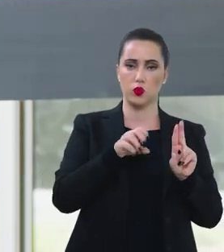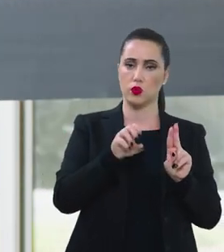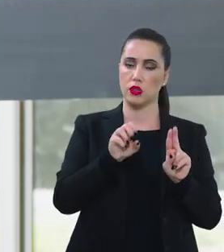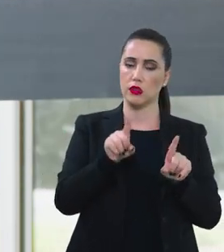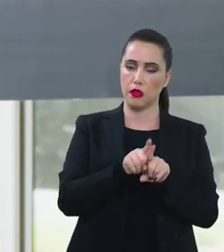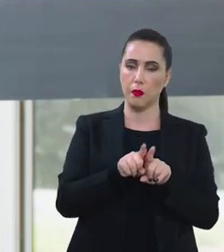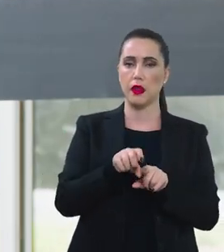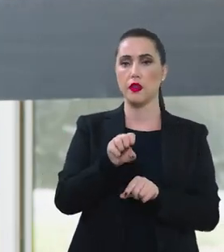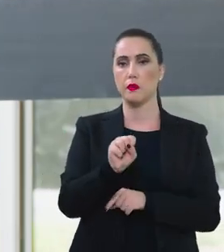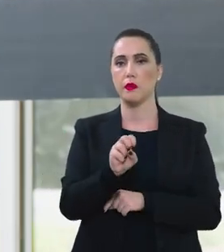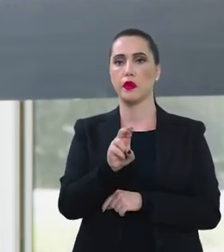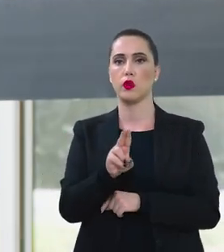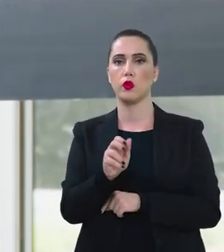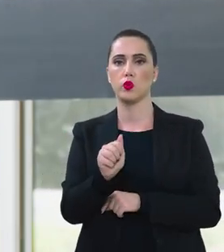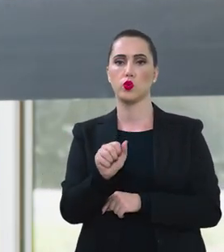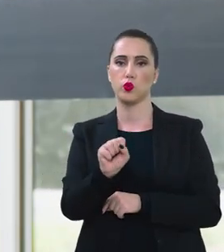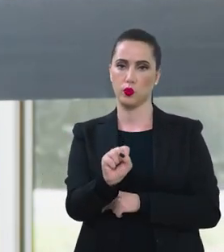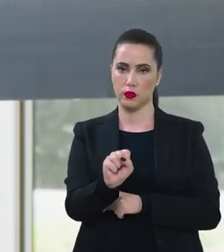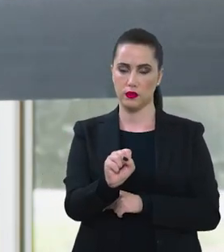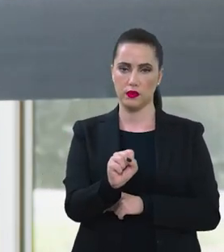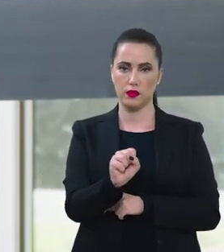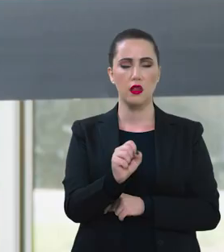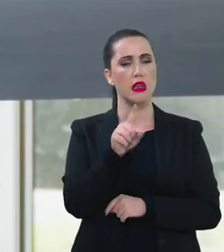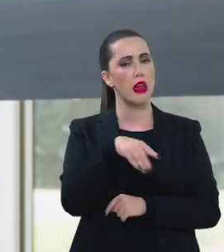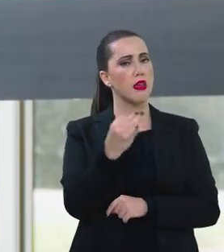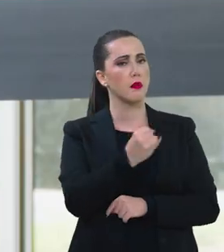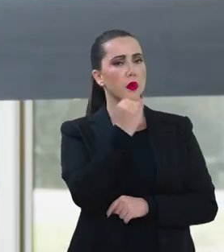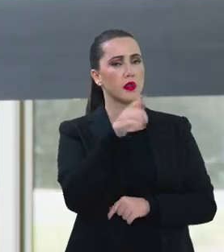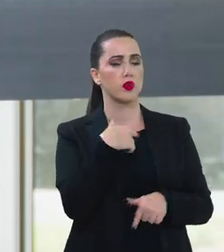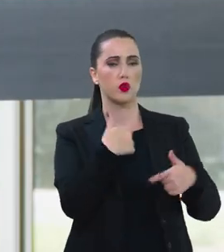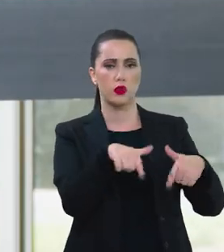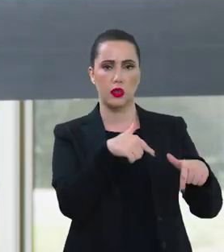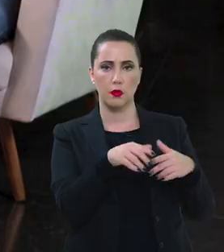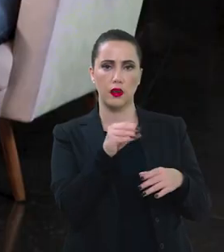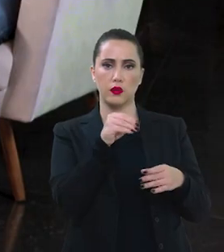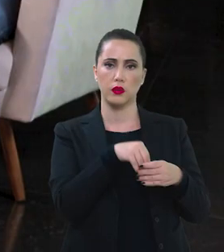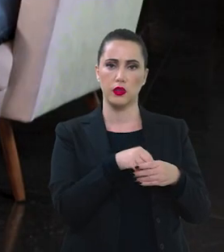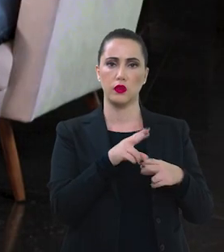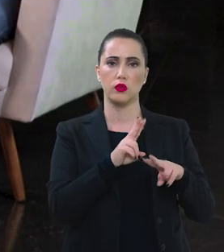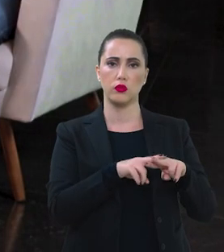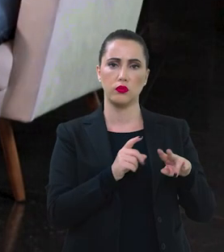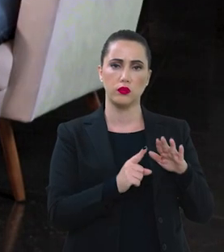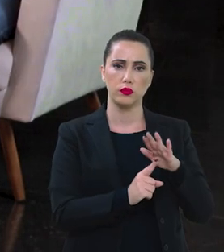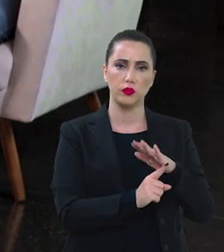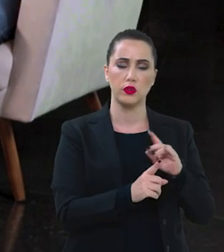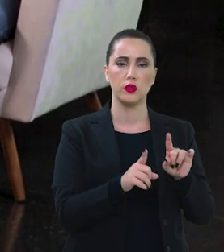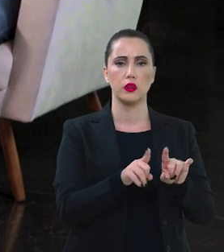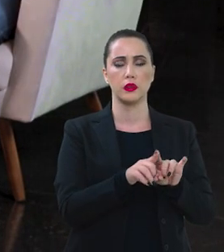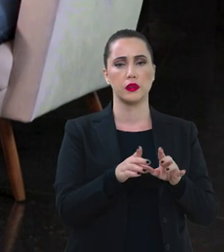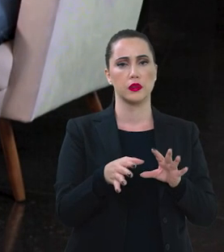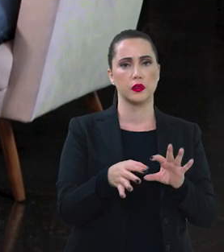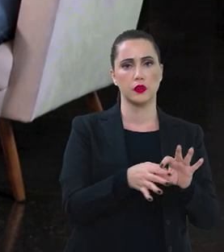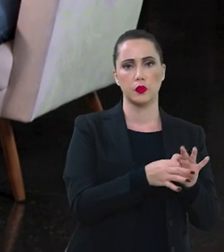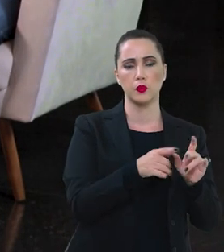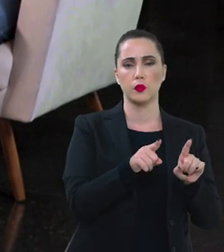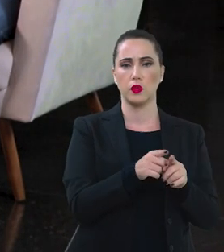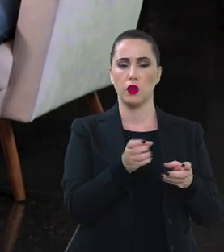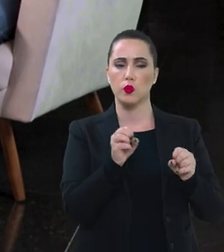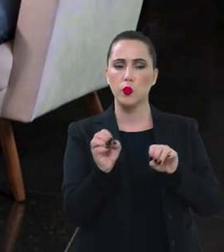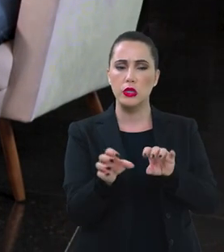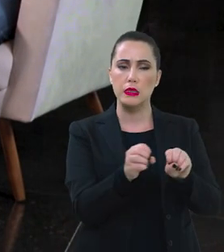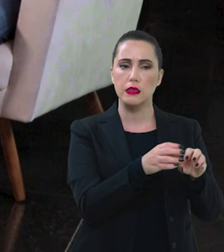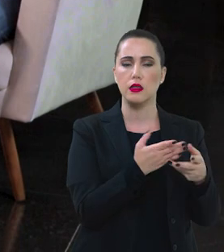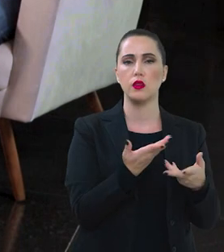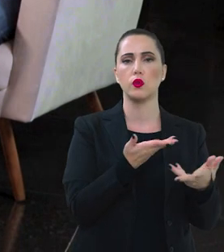Então, eu acho que é fundamental a gente ter esse processo de trabalho em especial de diálogo a partir do